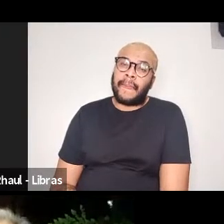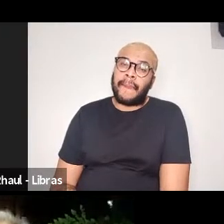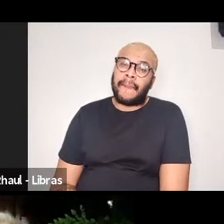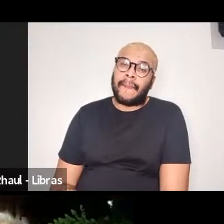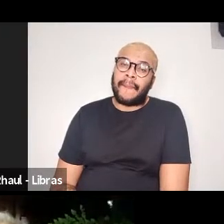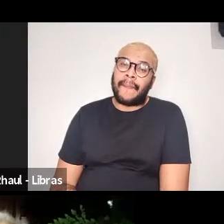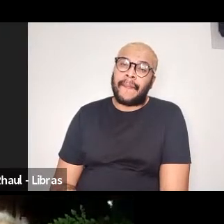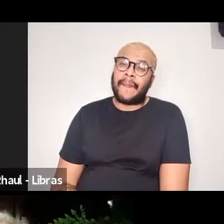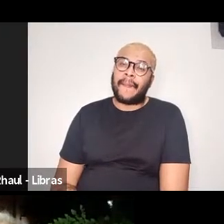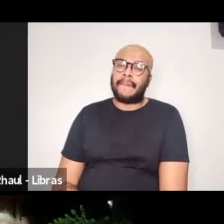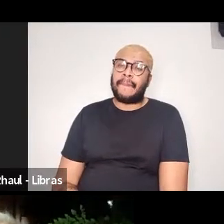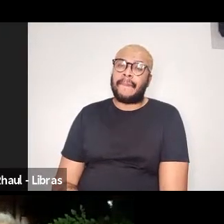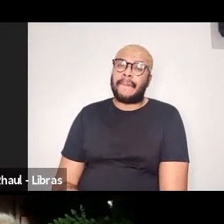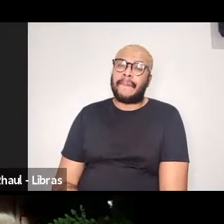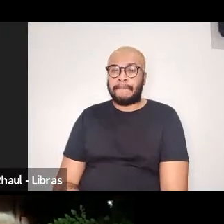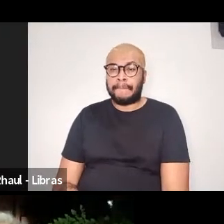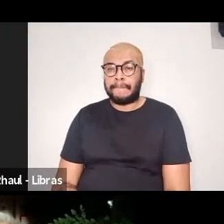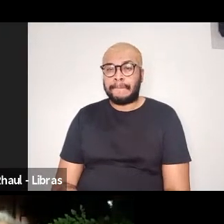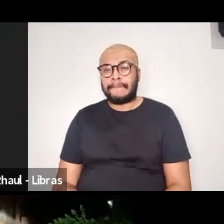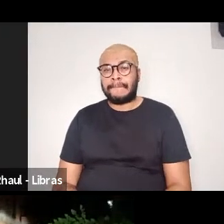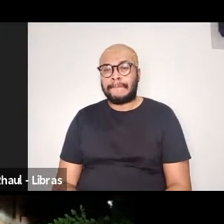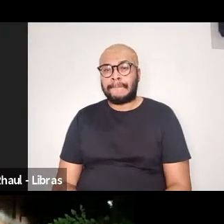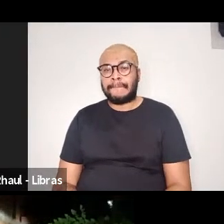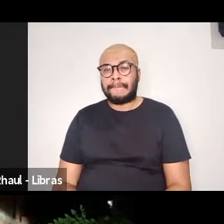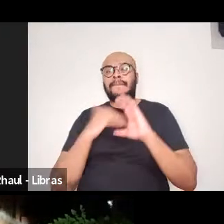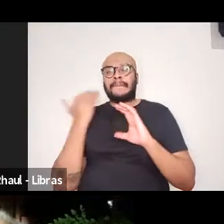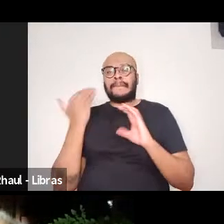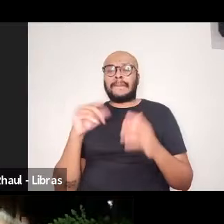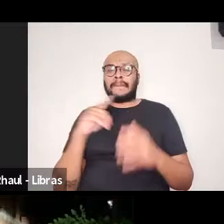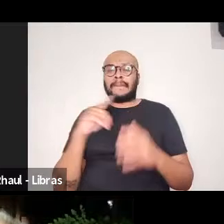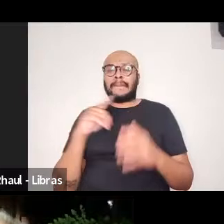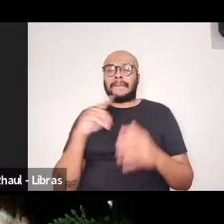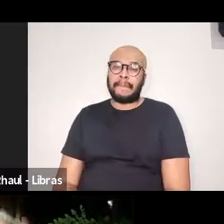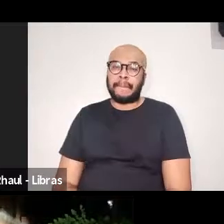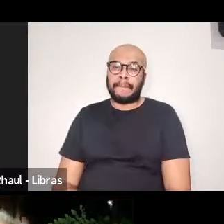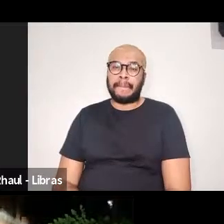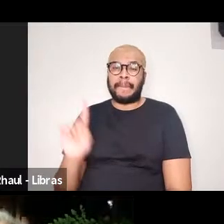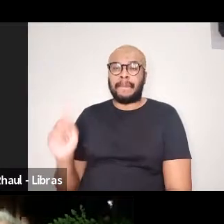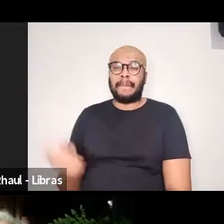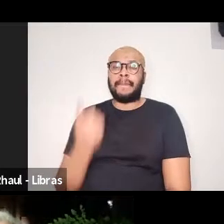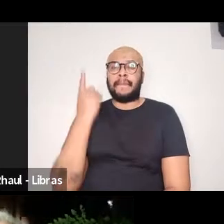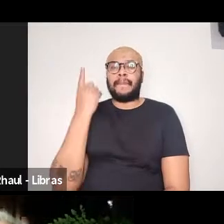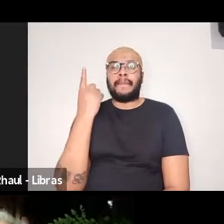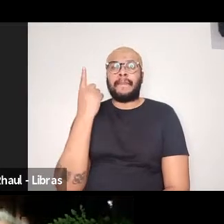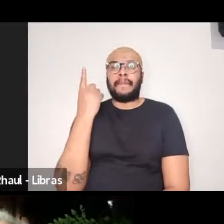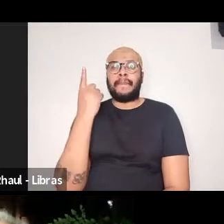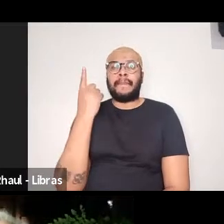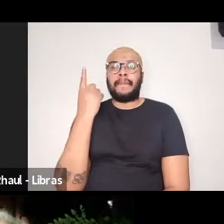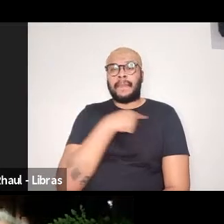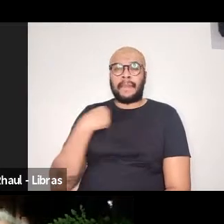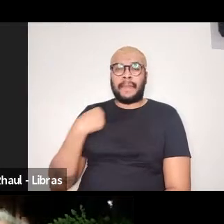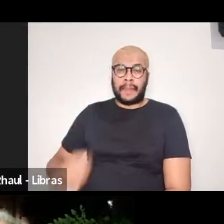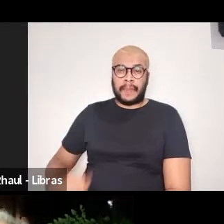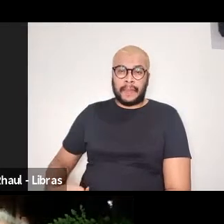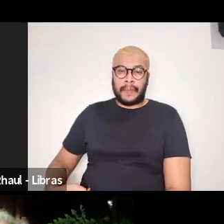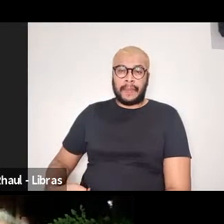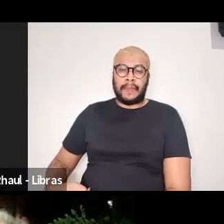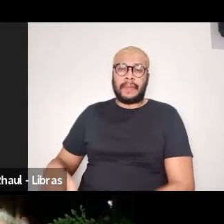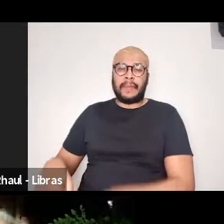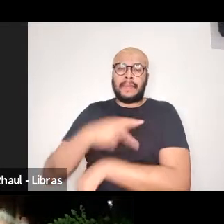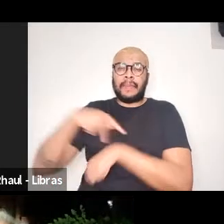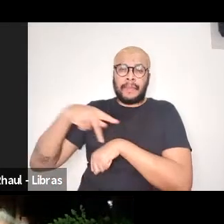coisas que recebi hoje no e-mail. A primeira é a China, o país,